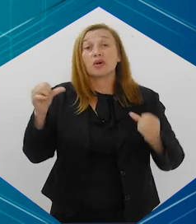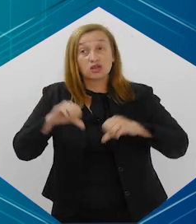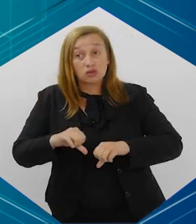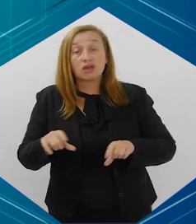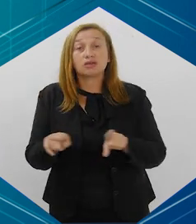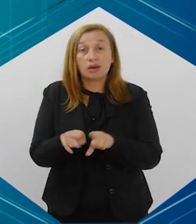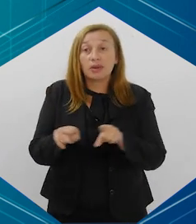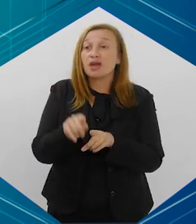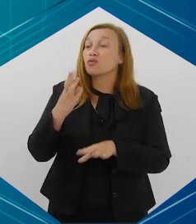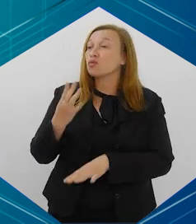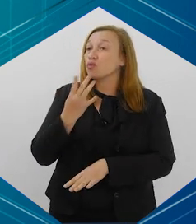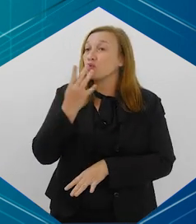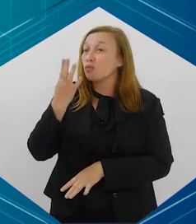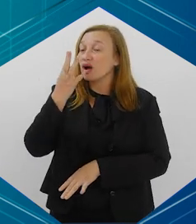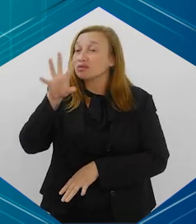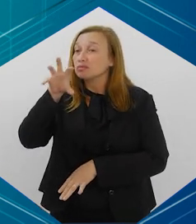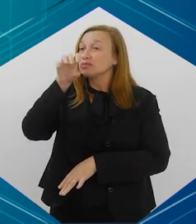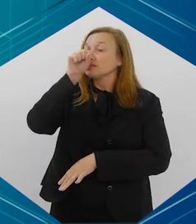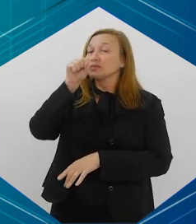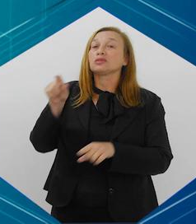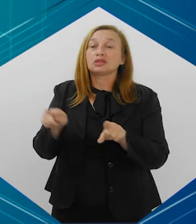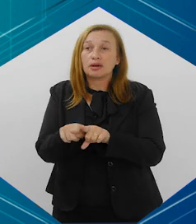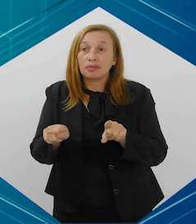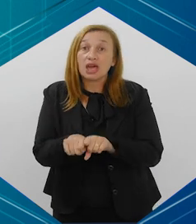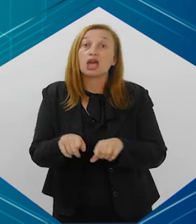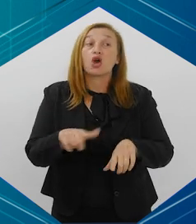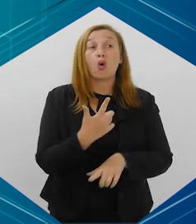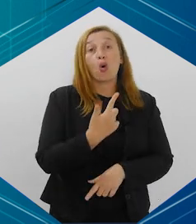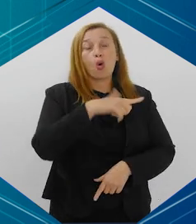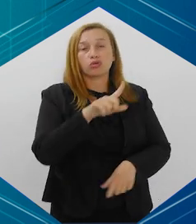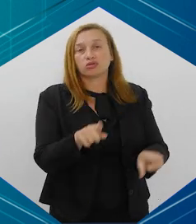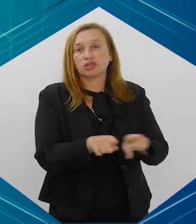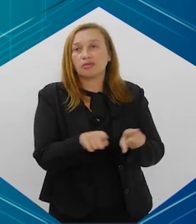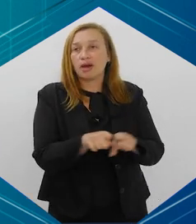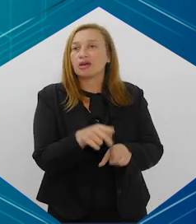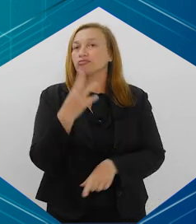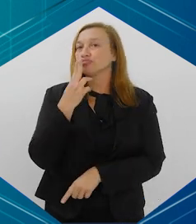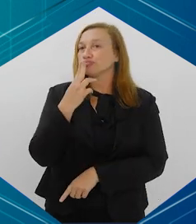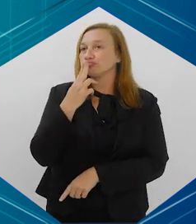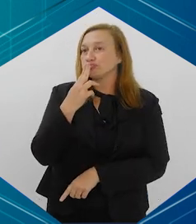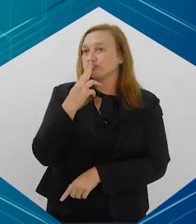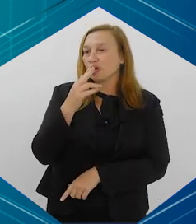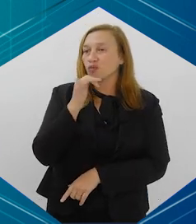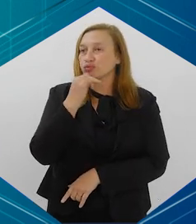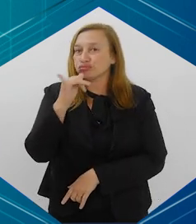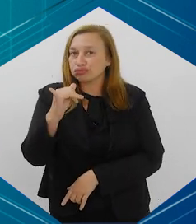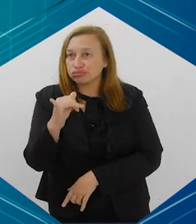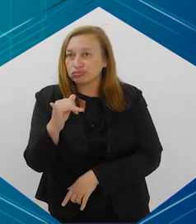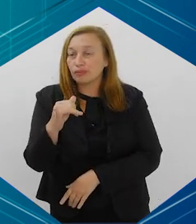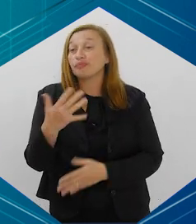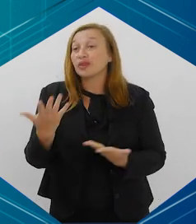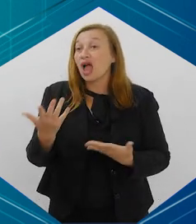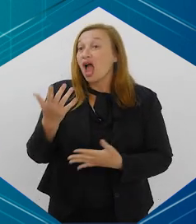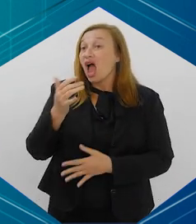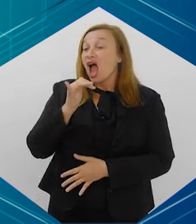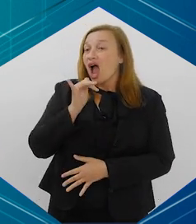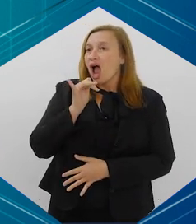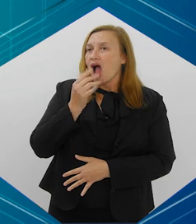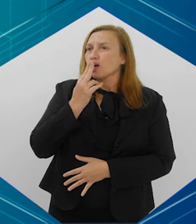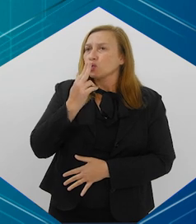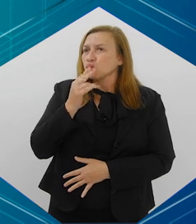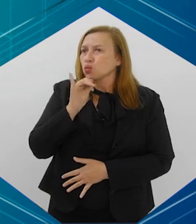Ah, e um último recado. Os vapes ou defes, que são os dispositivos eletrônicos de fumar, a